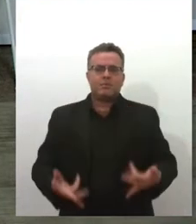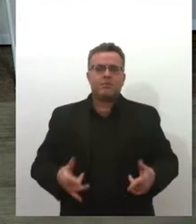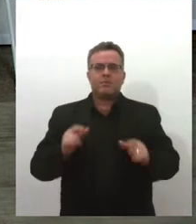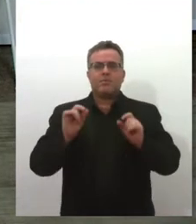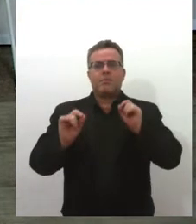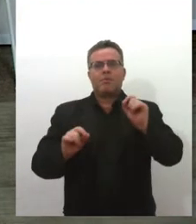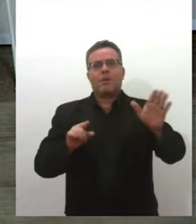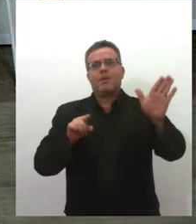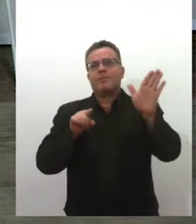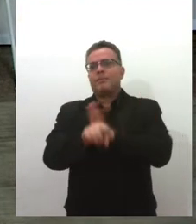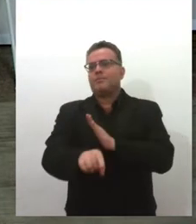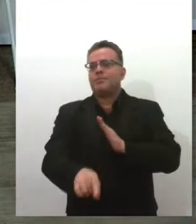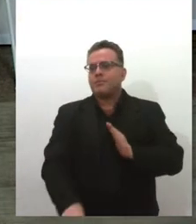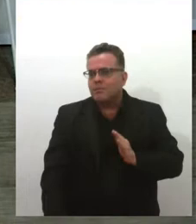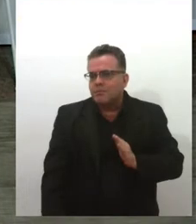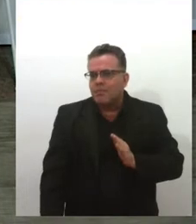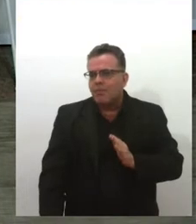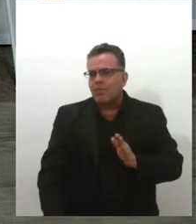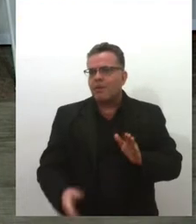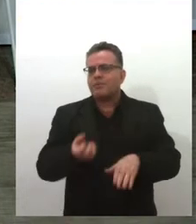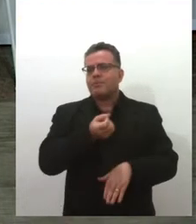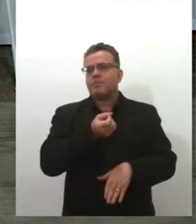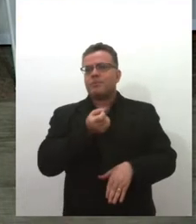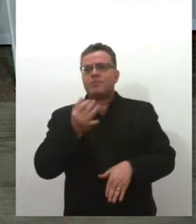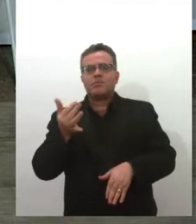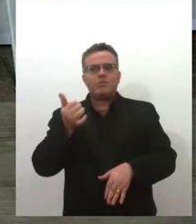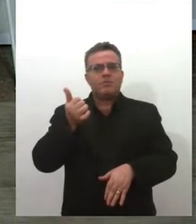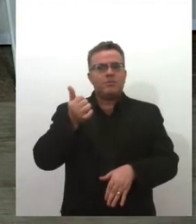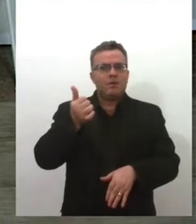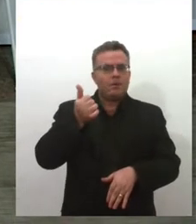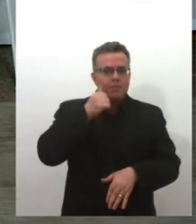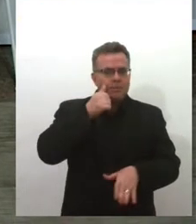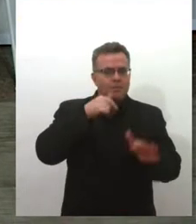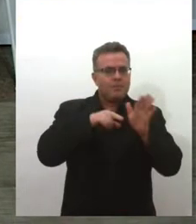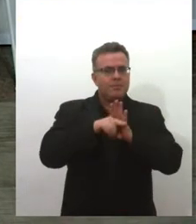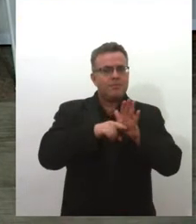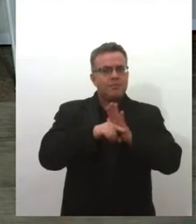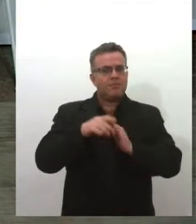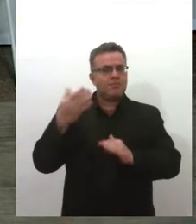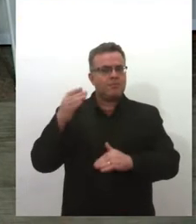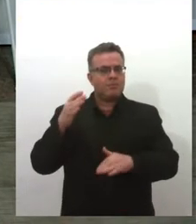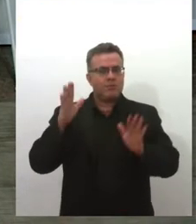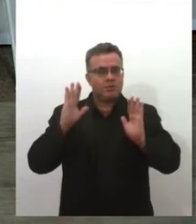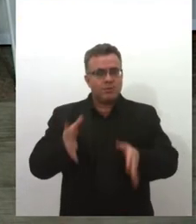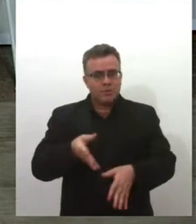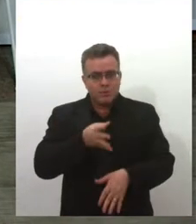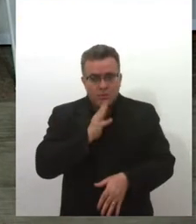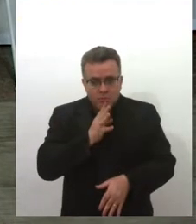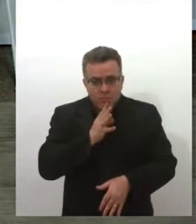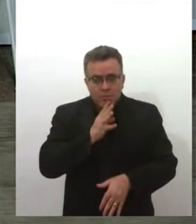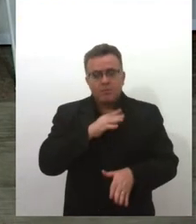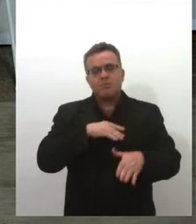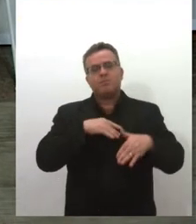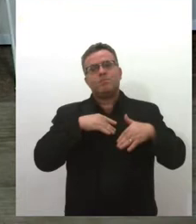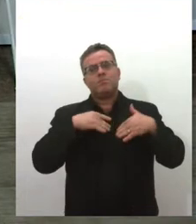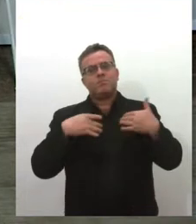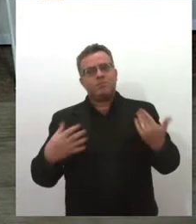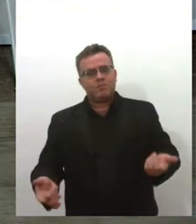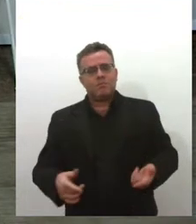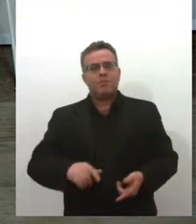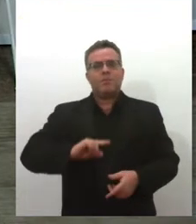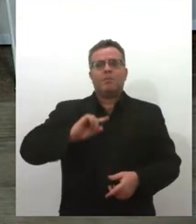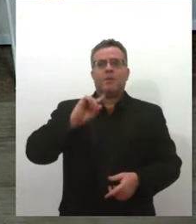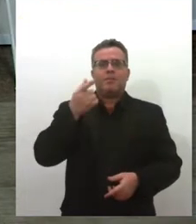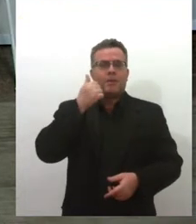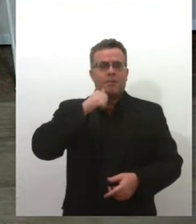pergunta. Quantas cientistas você conhece? Talvez você já tenha ouvido falar de Marie Curie, a primeira mulher